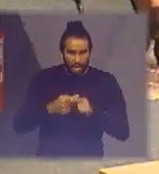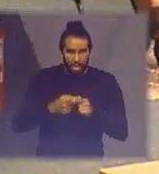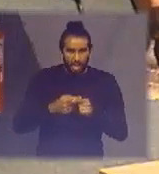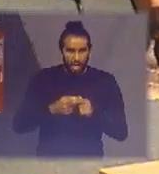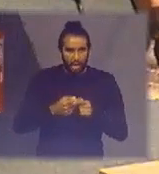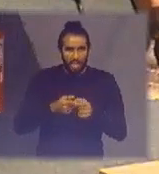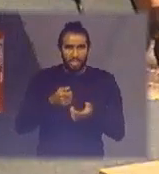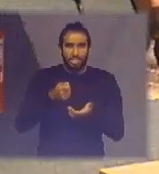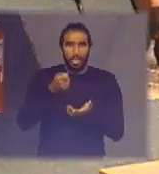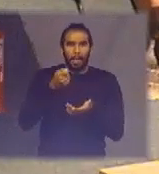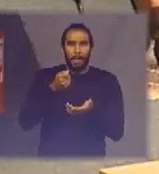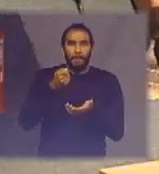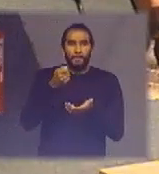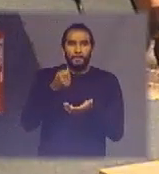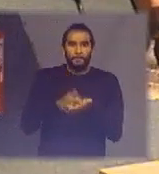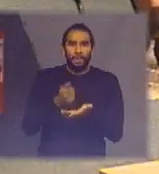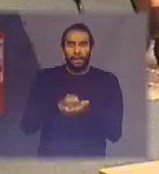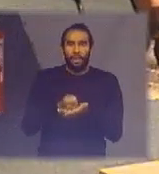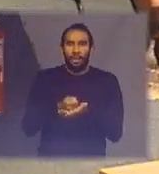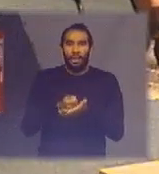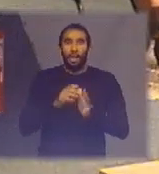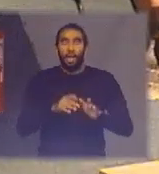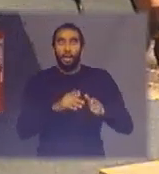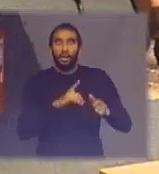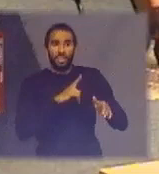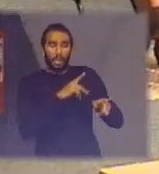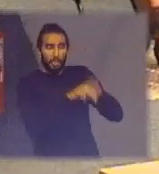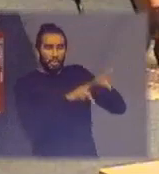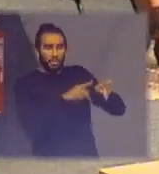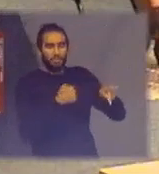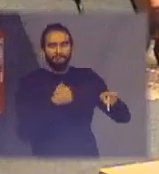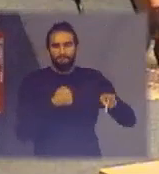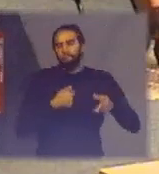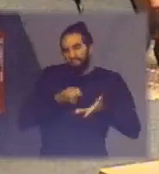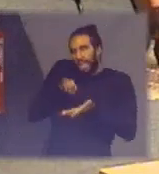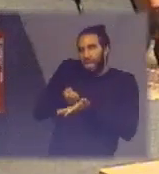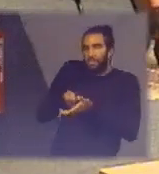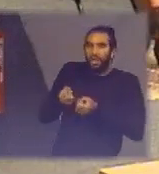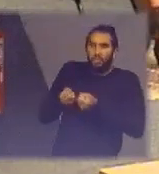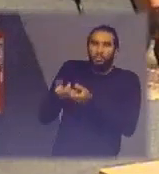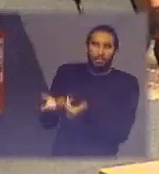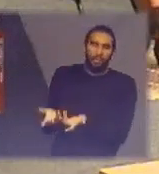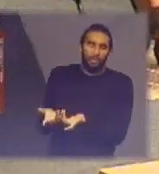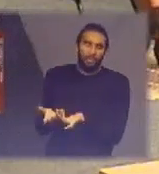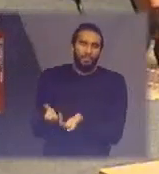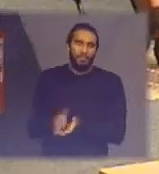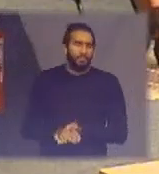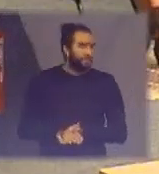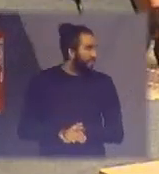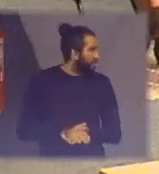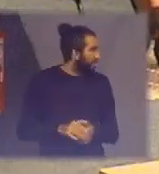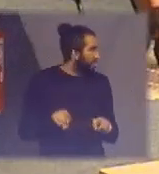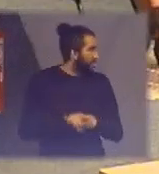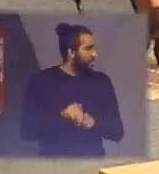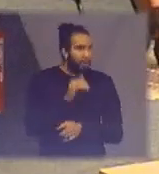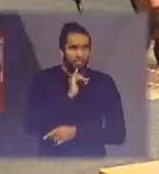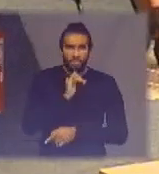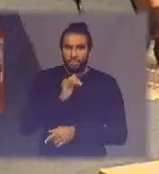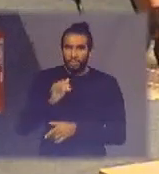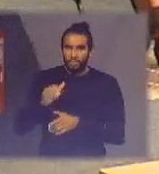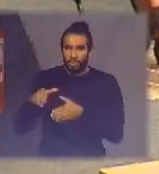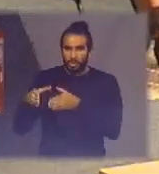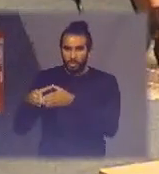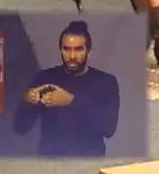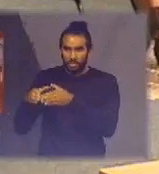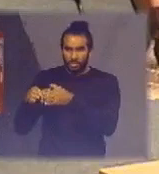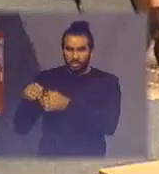população tem a disposição de pagar para coletarem o seu vidro sabendo que vai dar uma destinação final adequada tem o Instituto Ecozinha que montou por causa